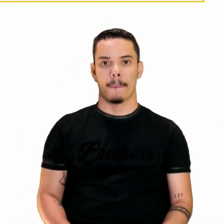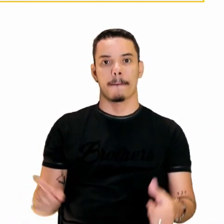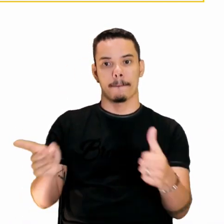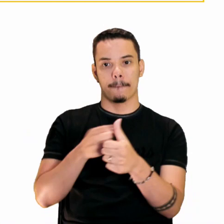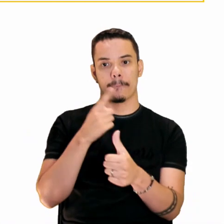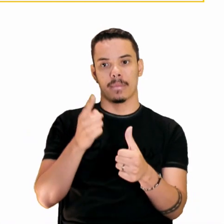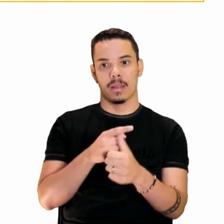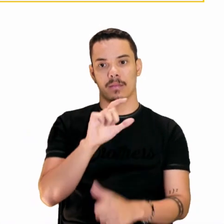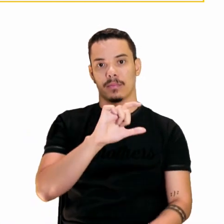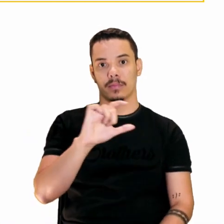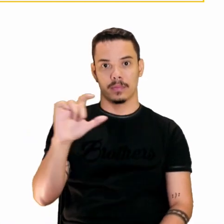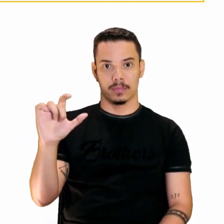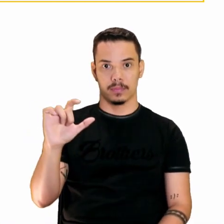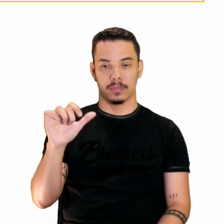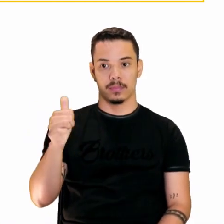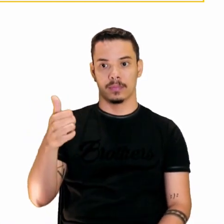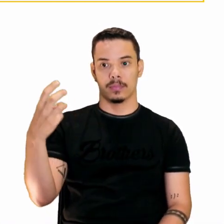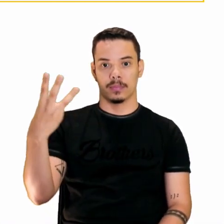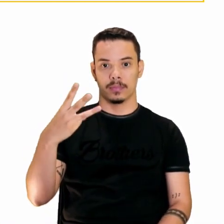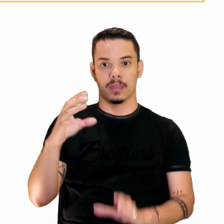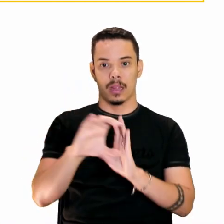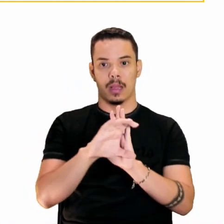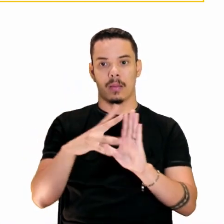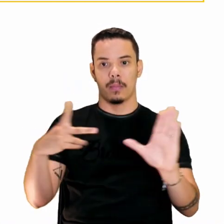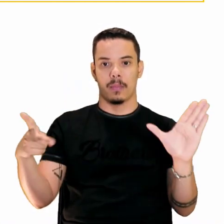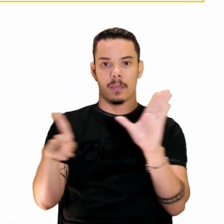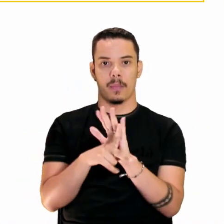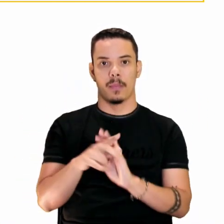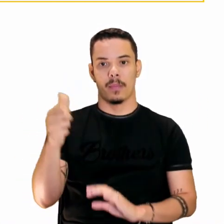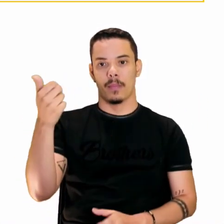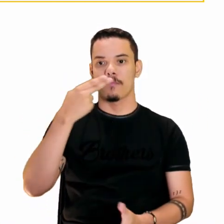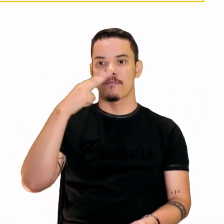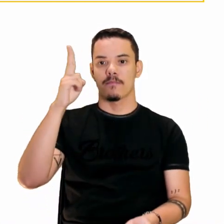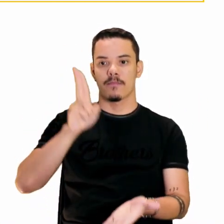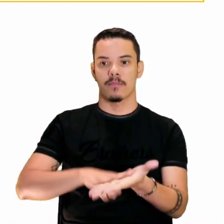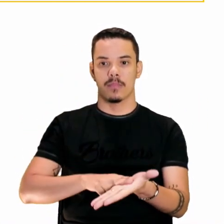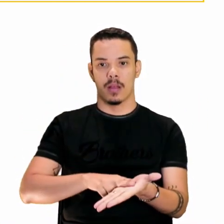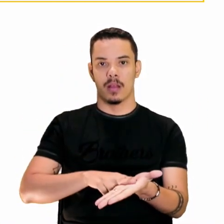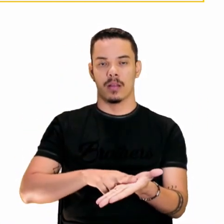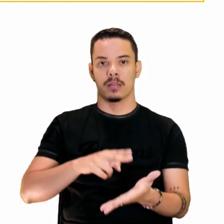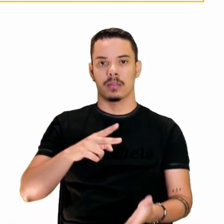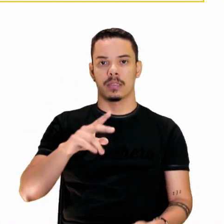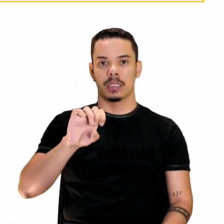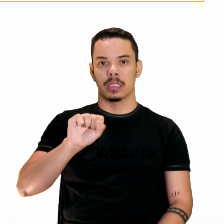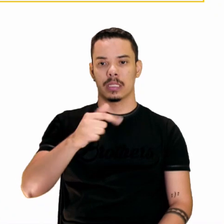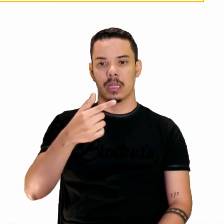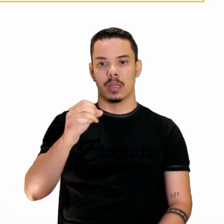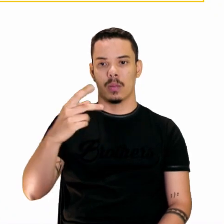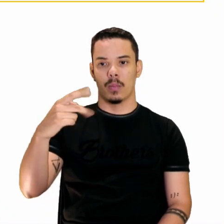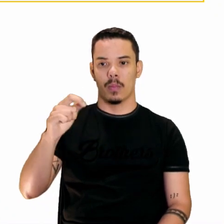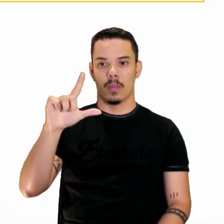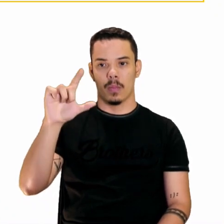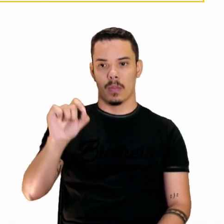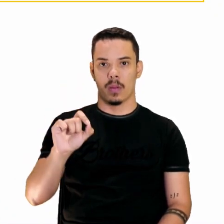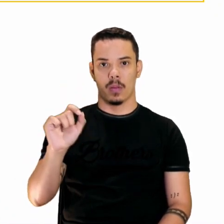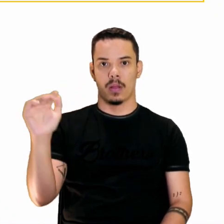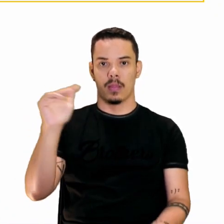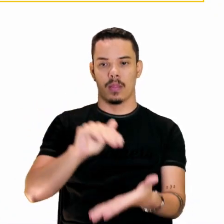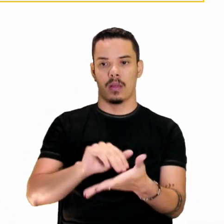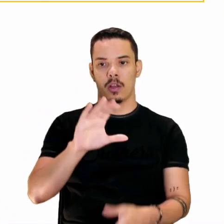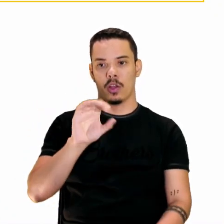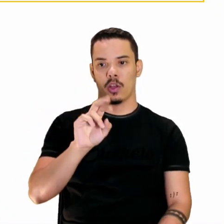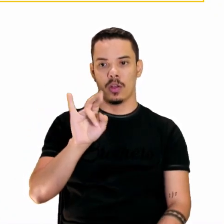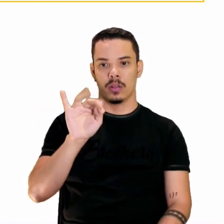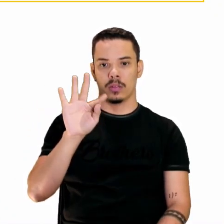versículo, né? Do décimo terceiro capítulo da primeira carta de São Paulo aos Coríntios. Ainda que eu